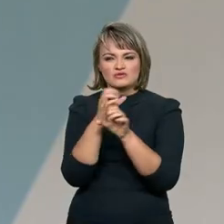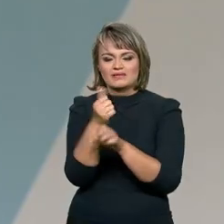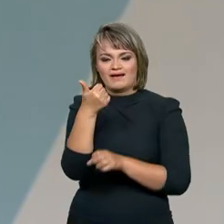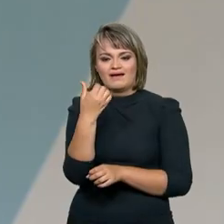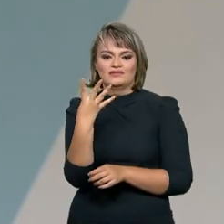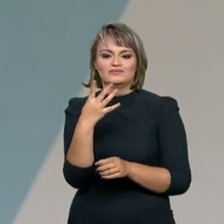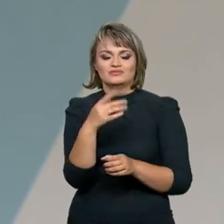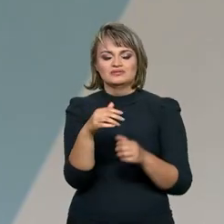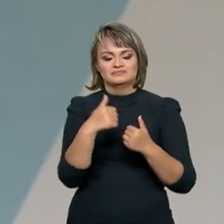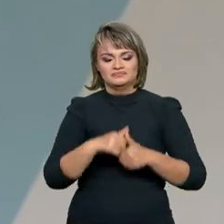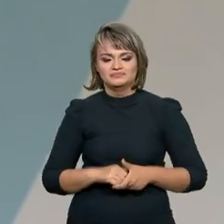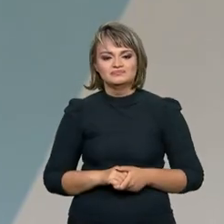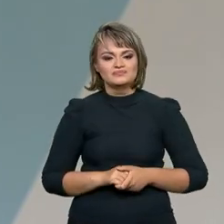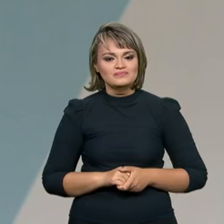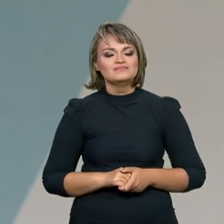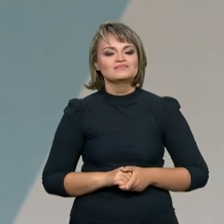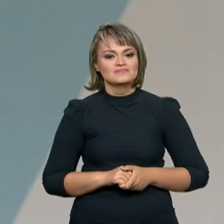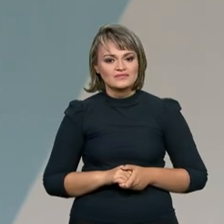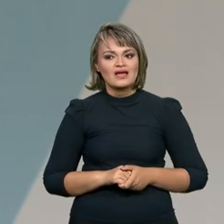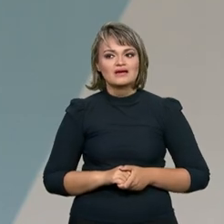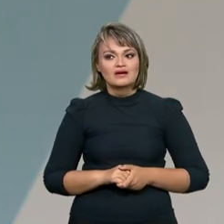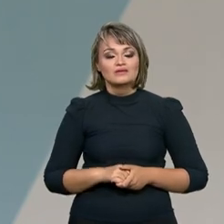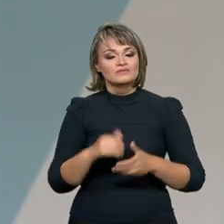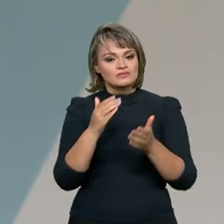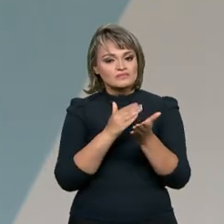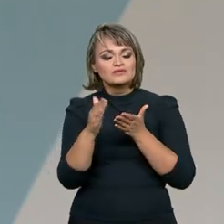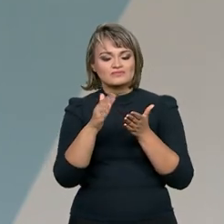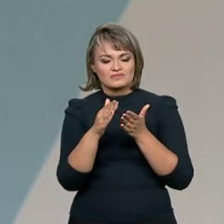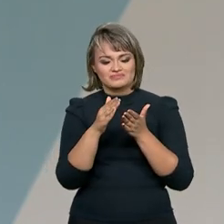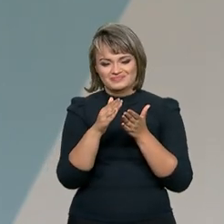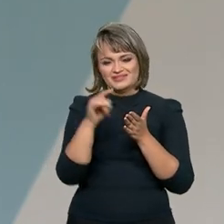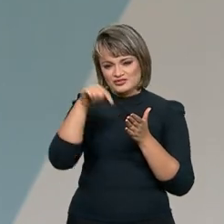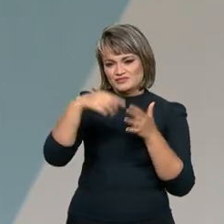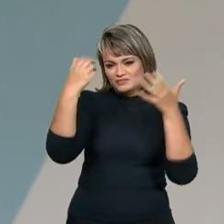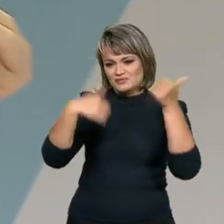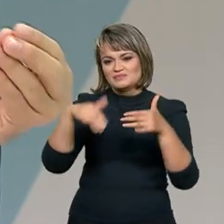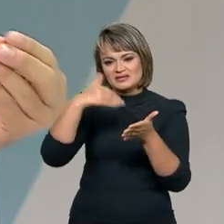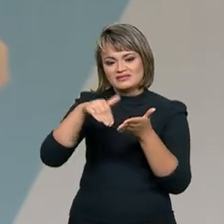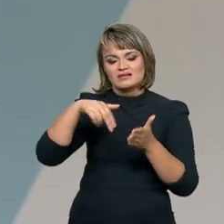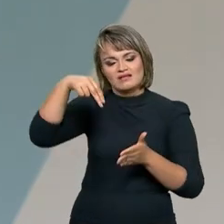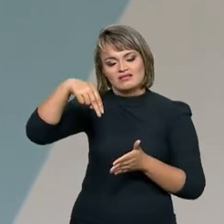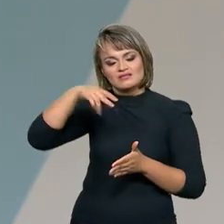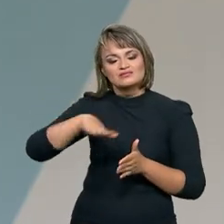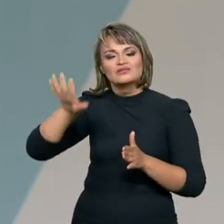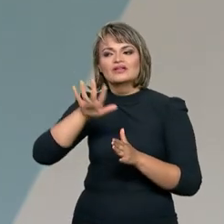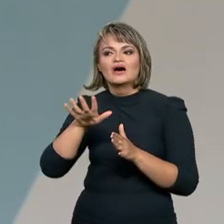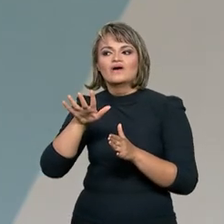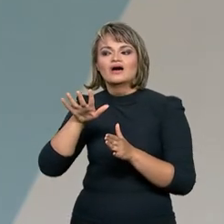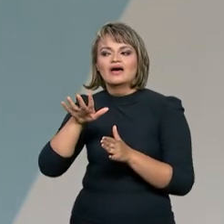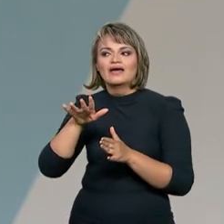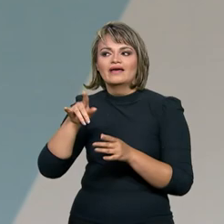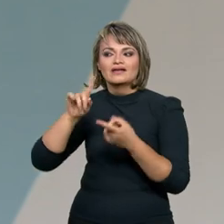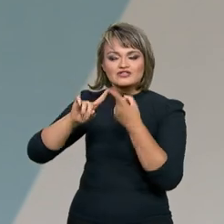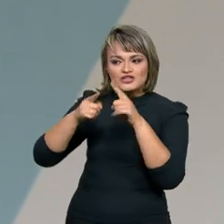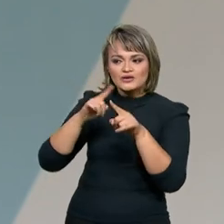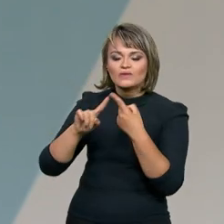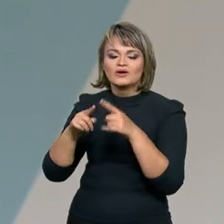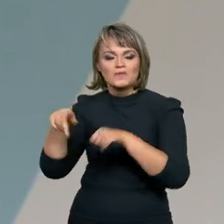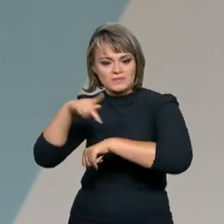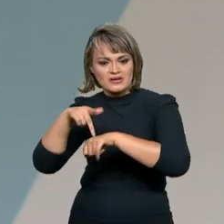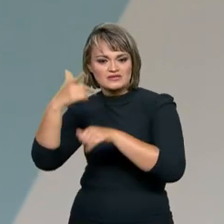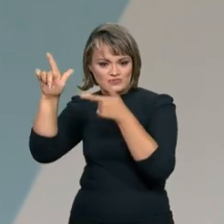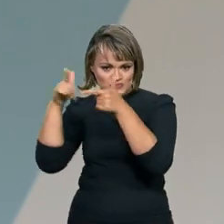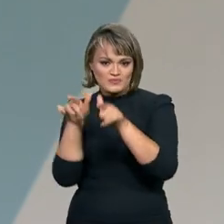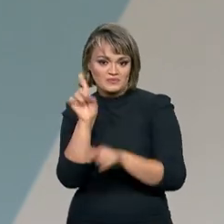nós falamos também na abertura do programa, a Secretaria Nacional de Proteção Global, ela dialoga com organismos internacionais